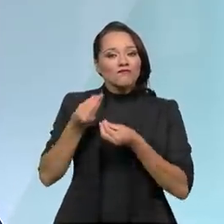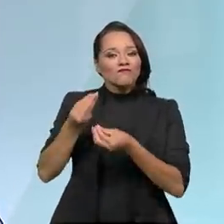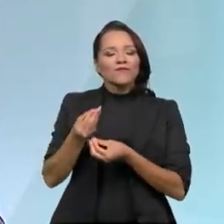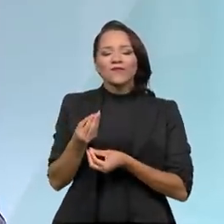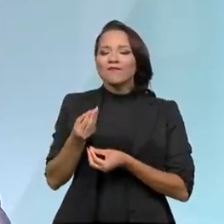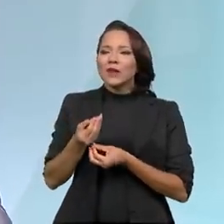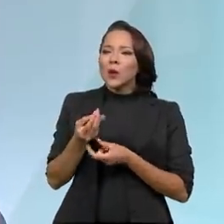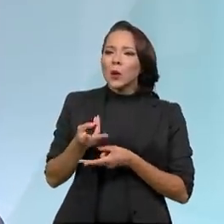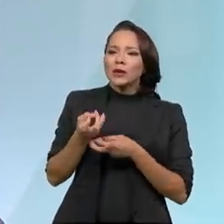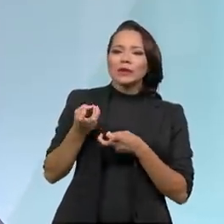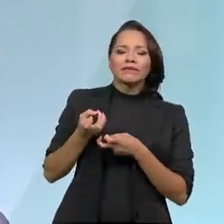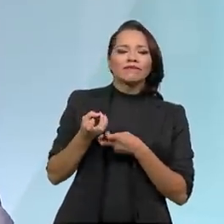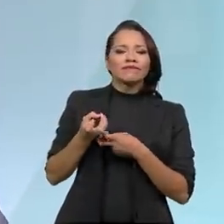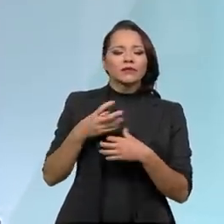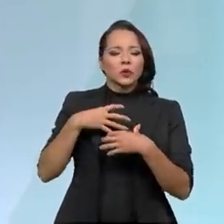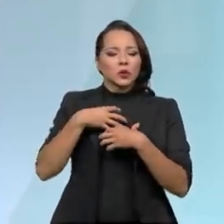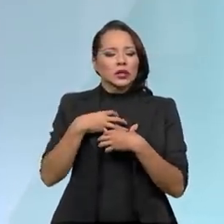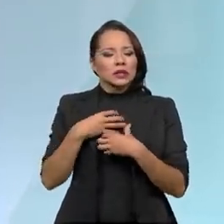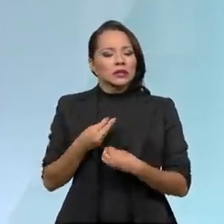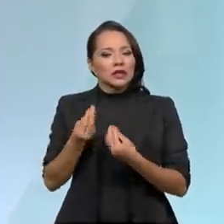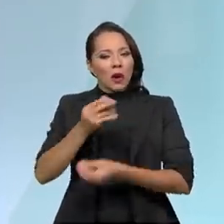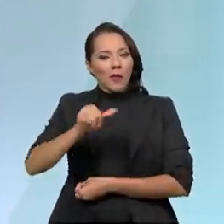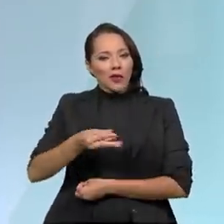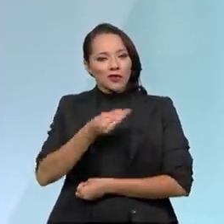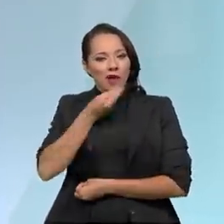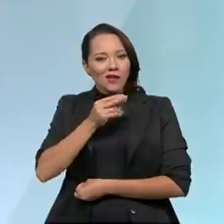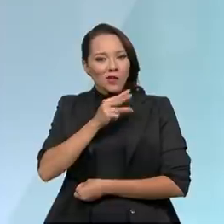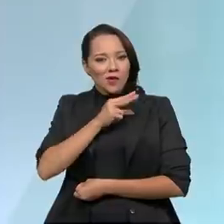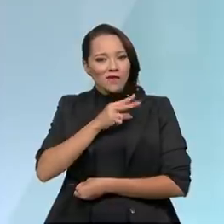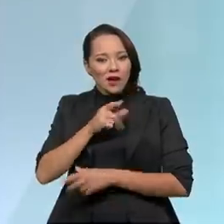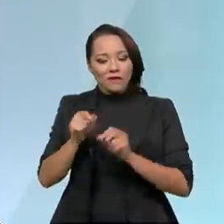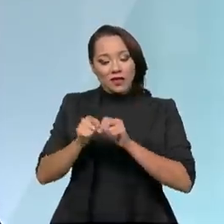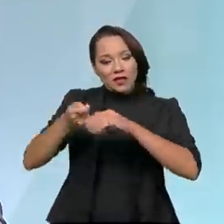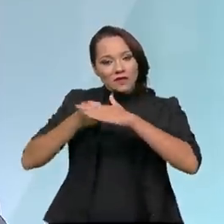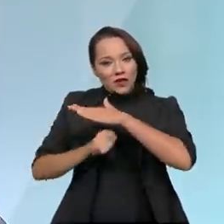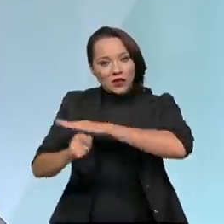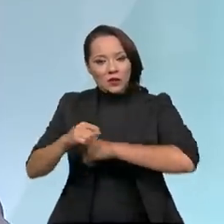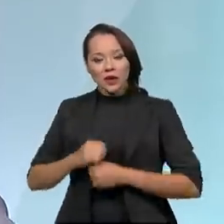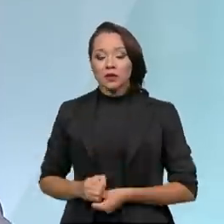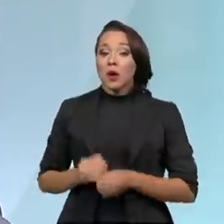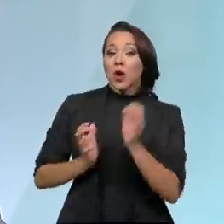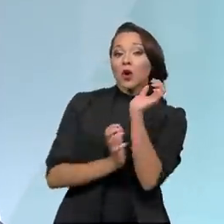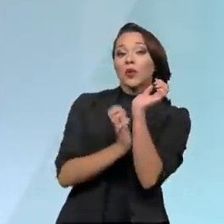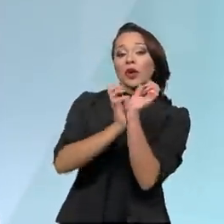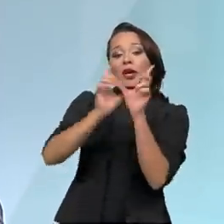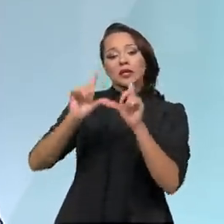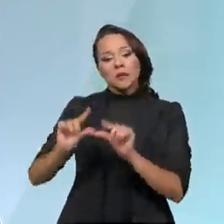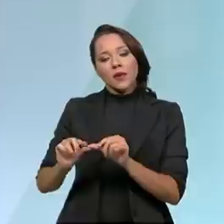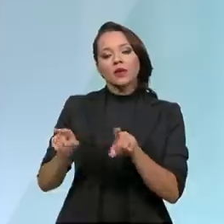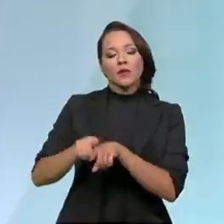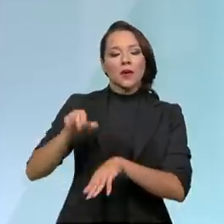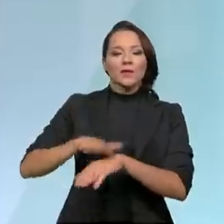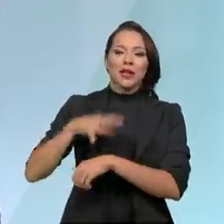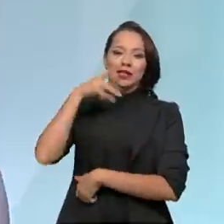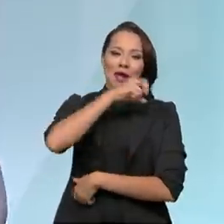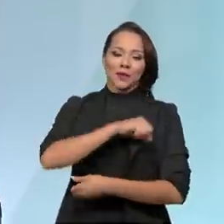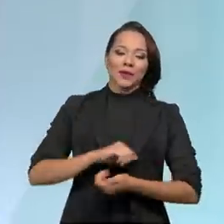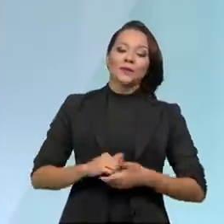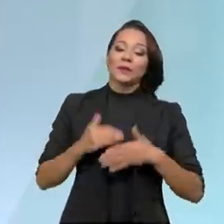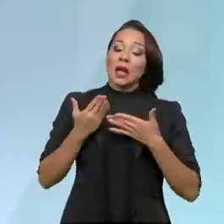maneira de prover, dar a oportunidade do privado fazer esse investimento de uma forma menos burocrática, mais rápida. E aí,